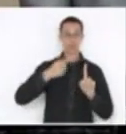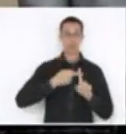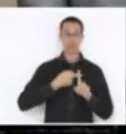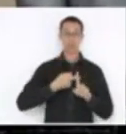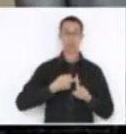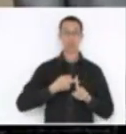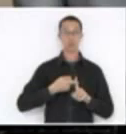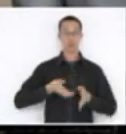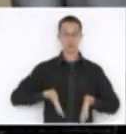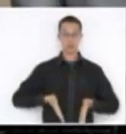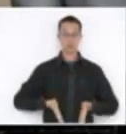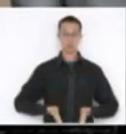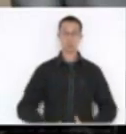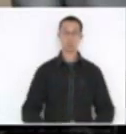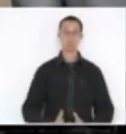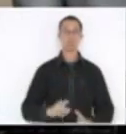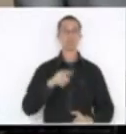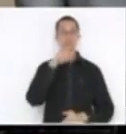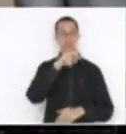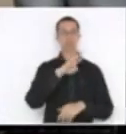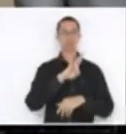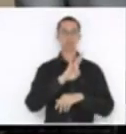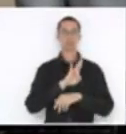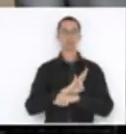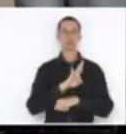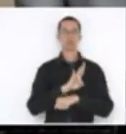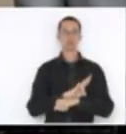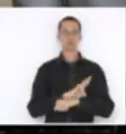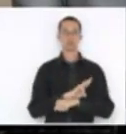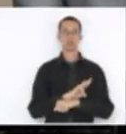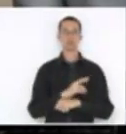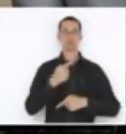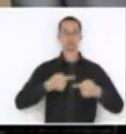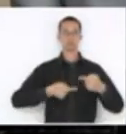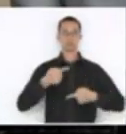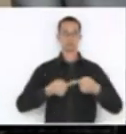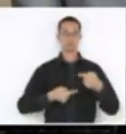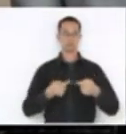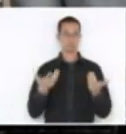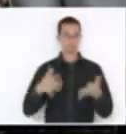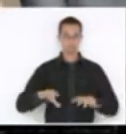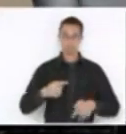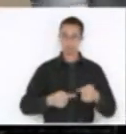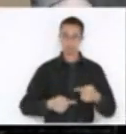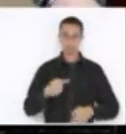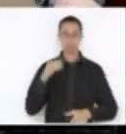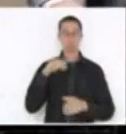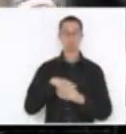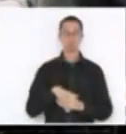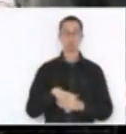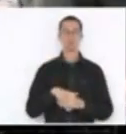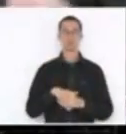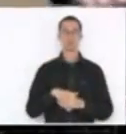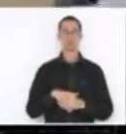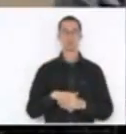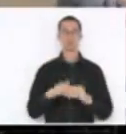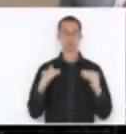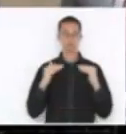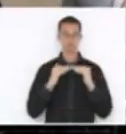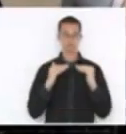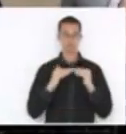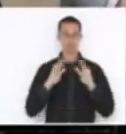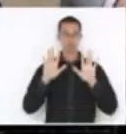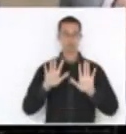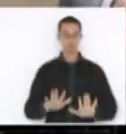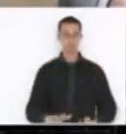município de Rio do Sul, em discussão. Não havendo quem queira discutir em votação. Quem estiver de acordo